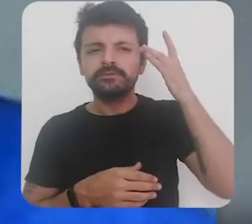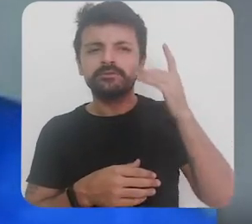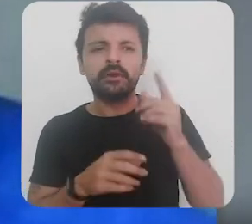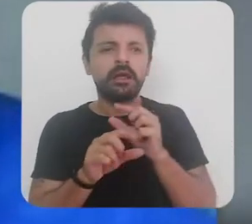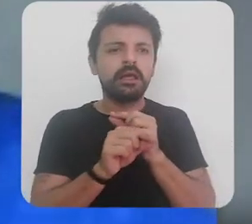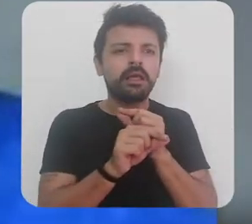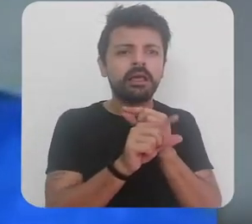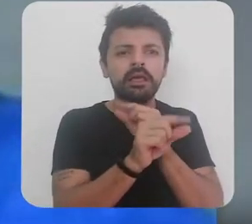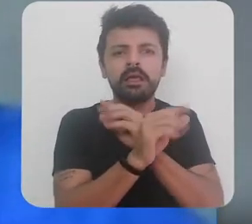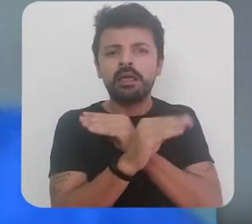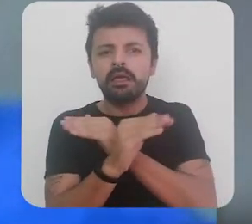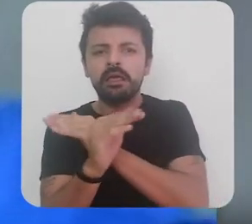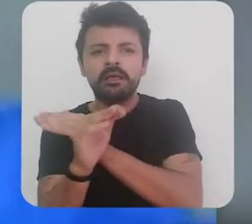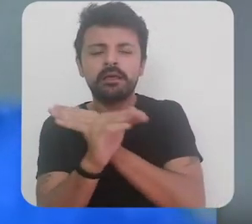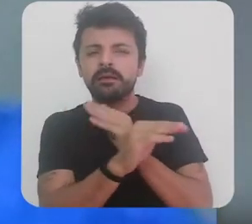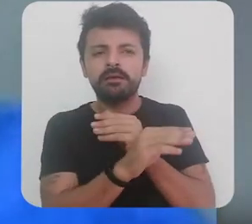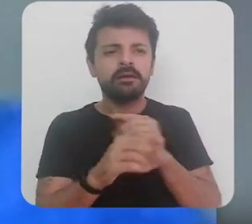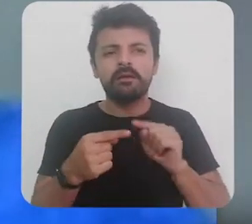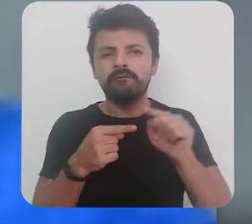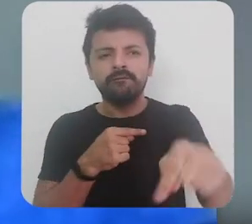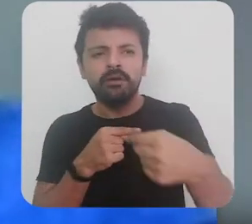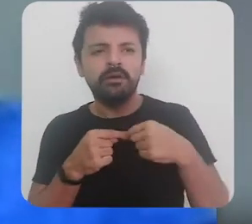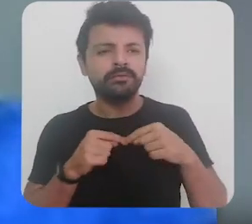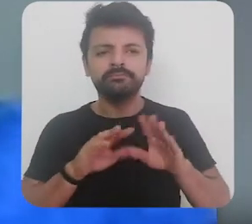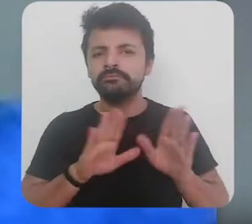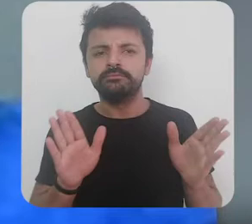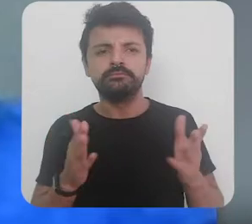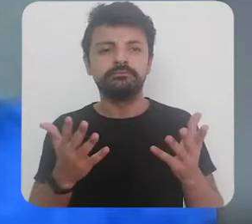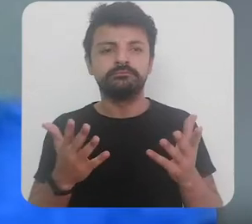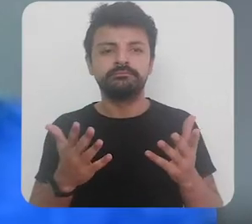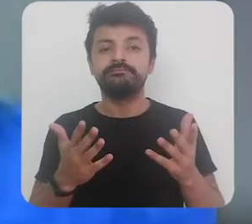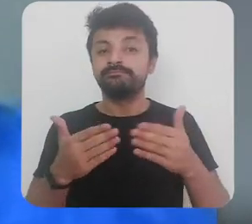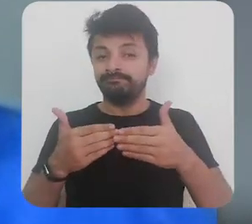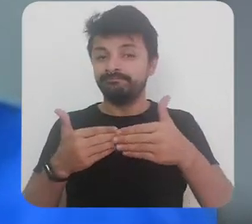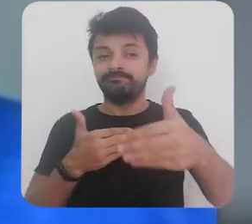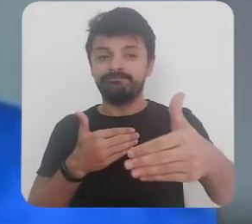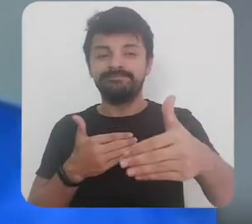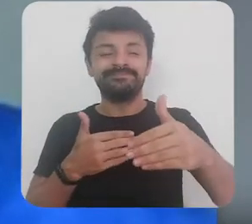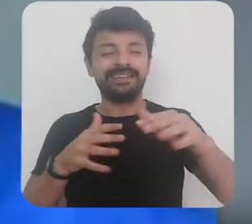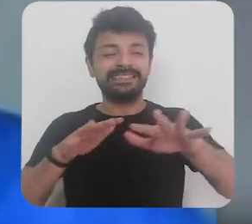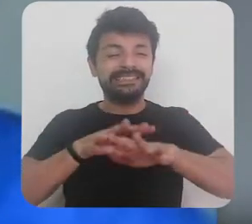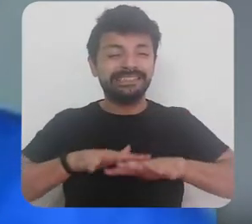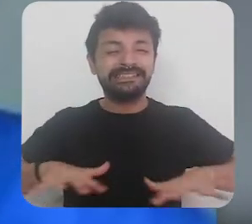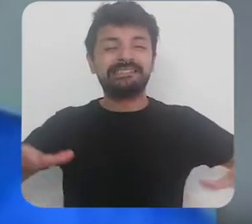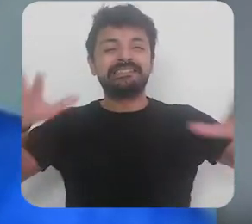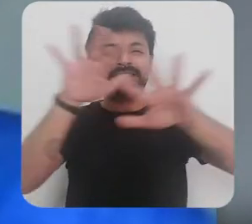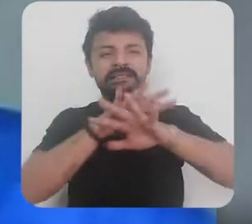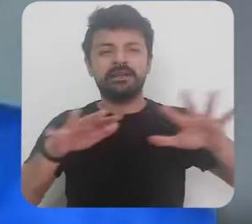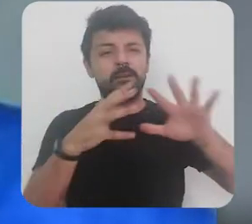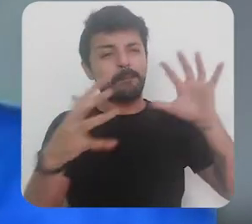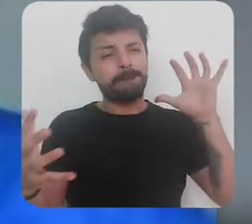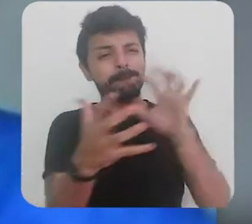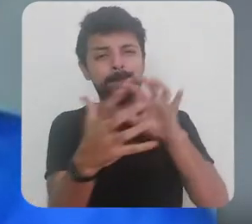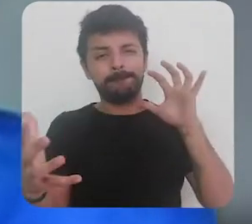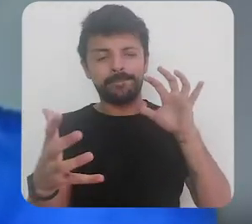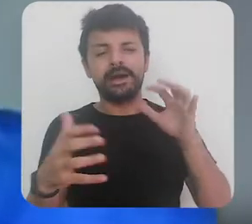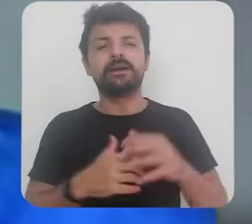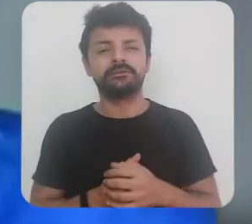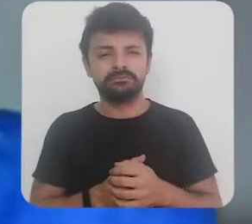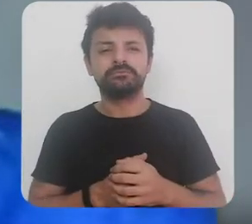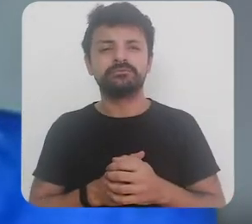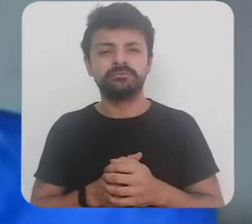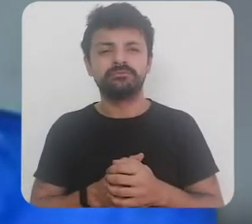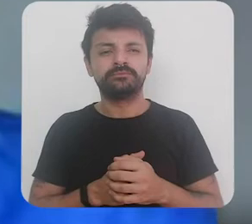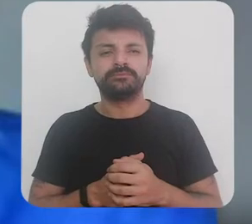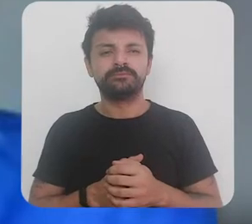surpreendidas como é que as pessoas estão conseguindo botar e tal fizeram um lockdown geral avisaram a população para fazer compra de